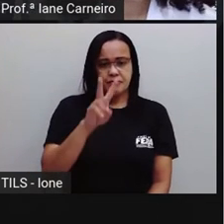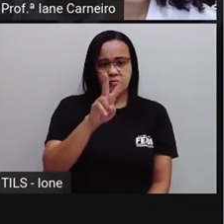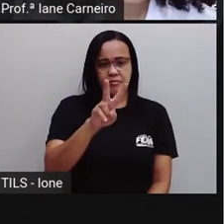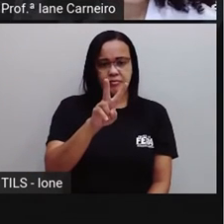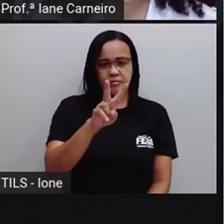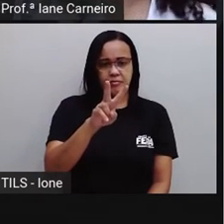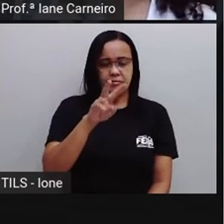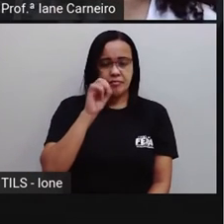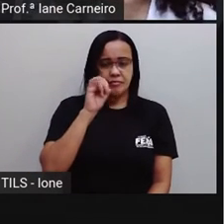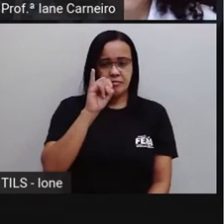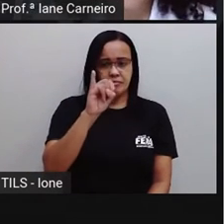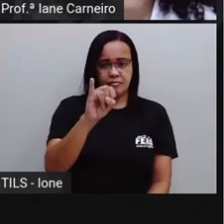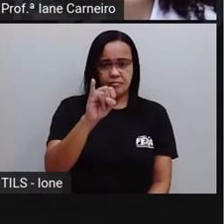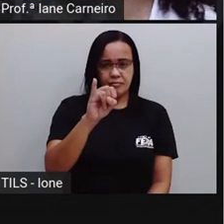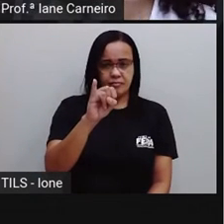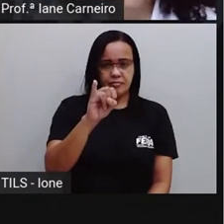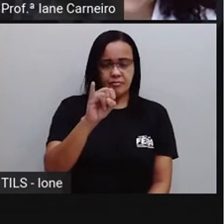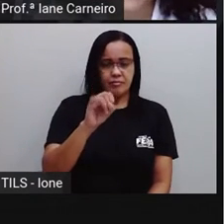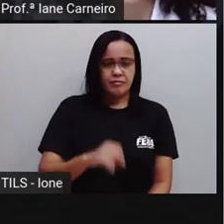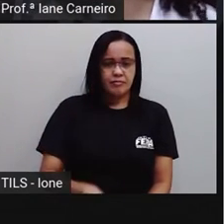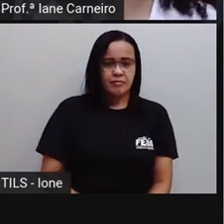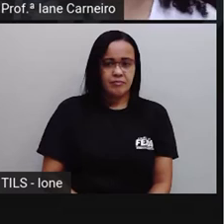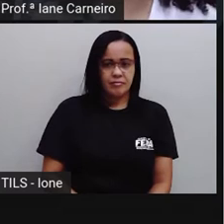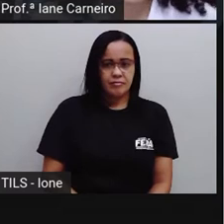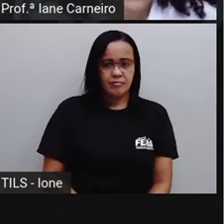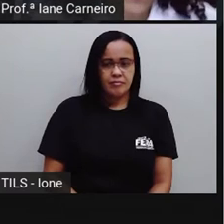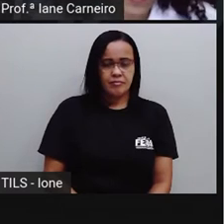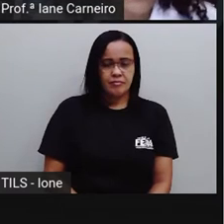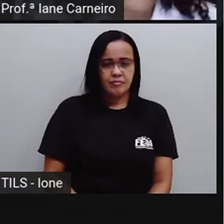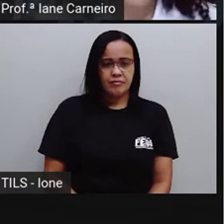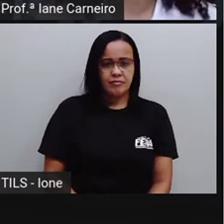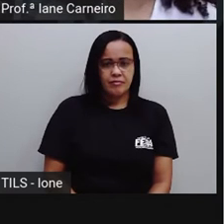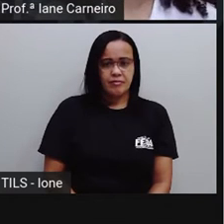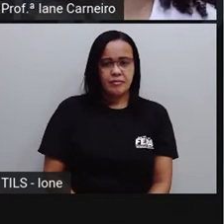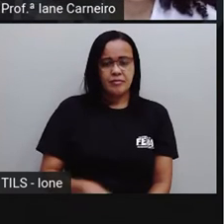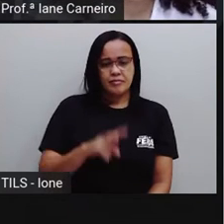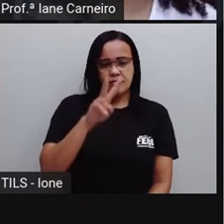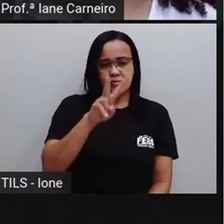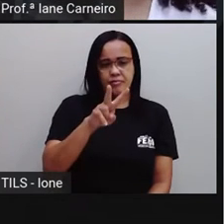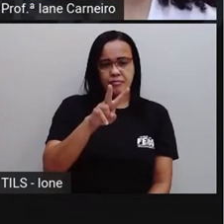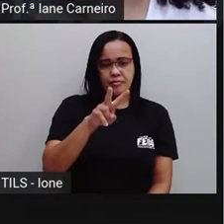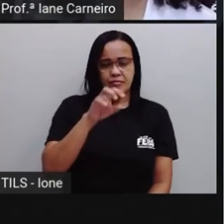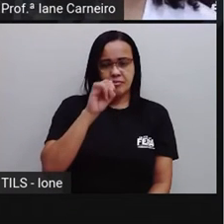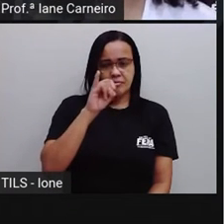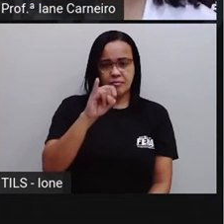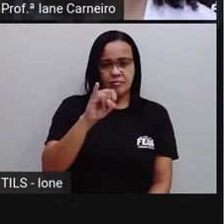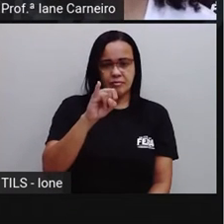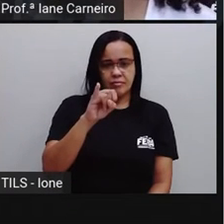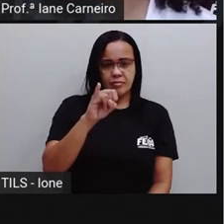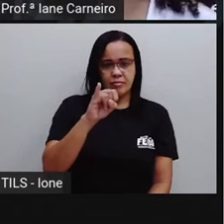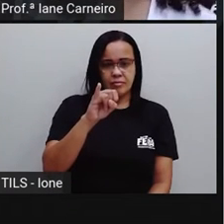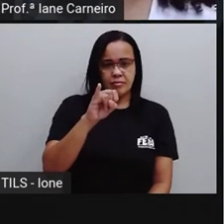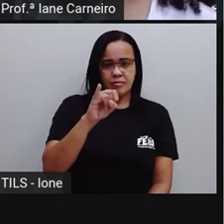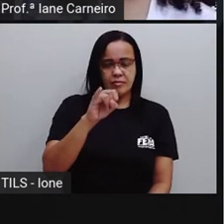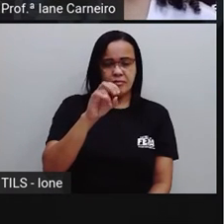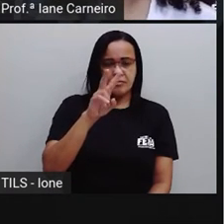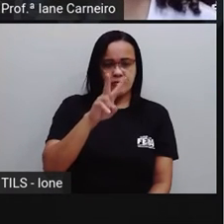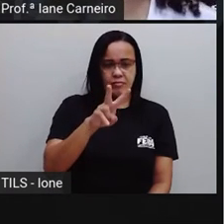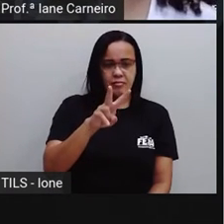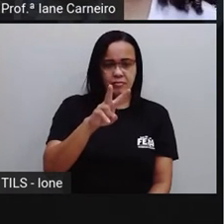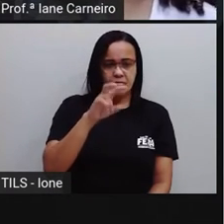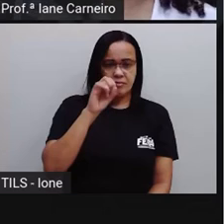aí, qual é a primeira letra, né? Já botei a dica aqui do V. Né? Então, ó, VI. É assim que a gente forma o som do VI.